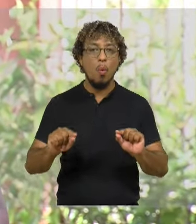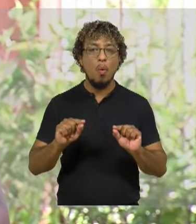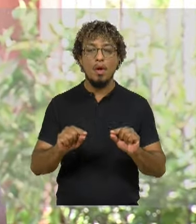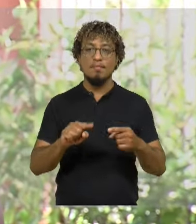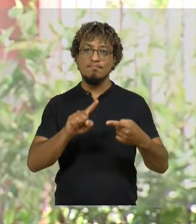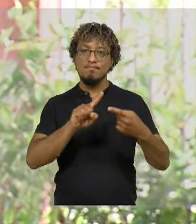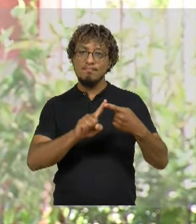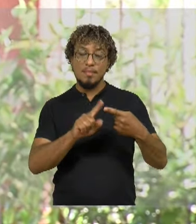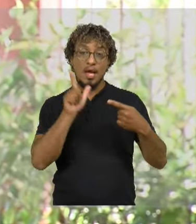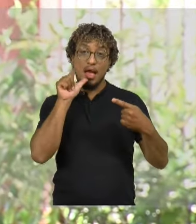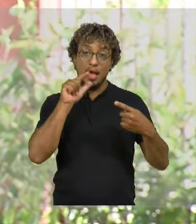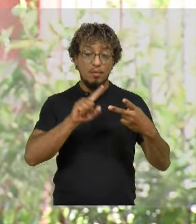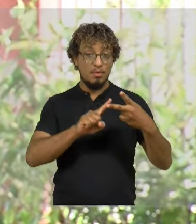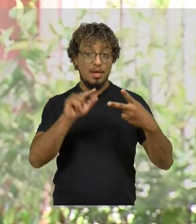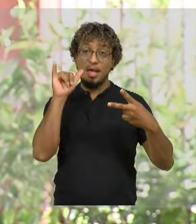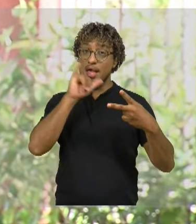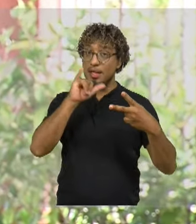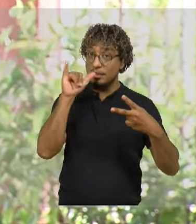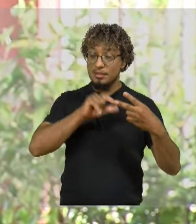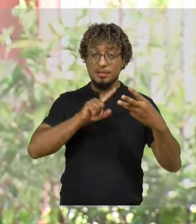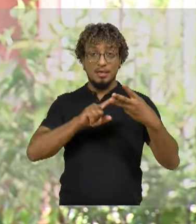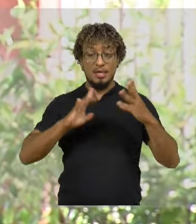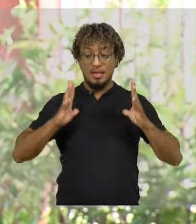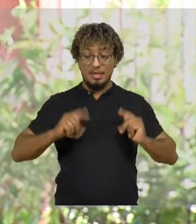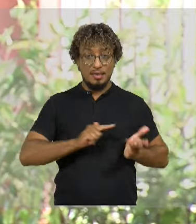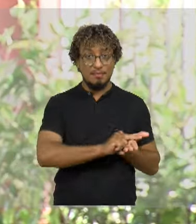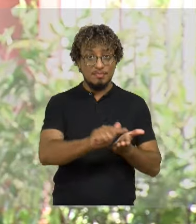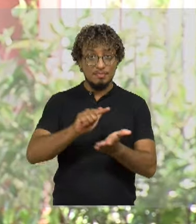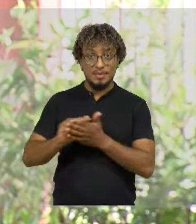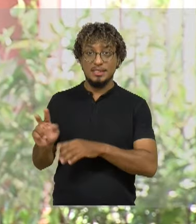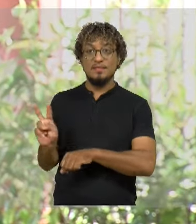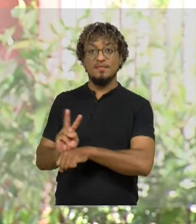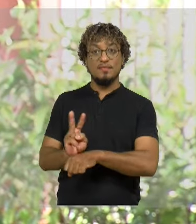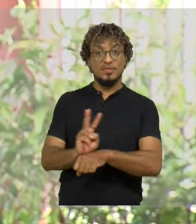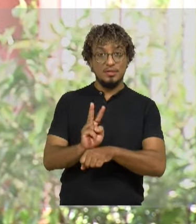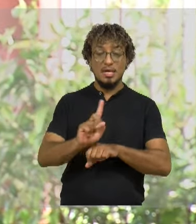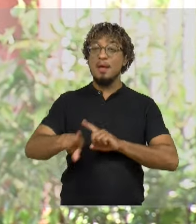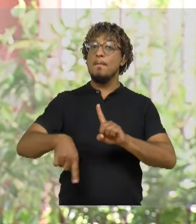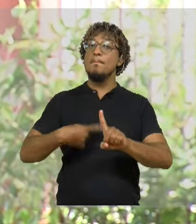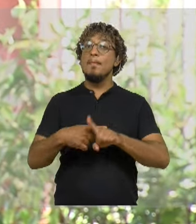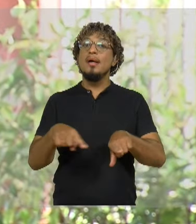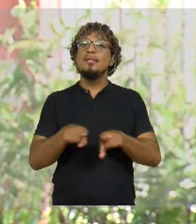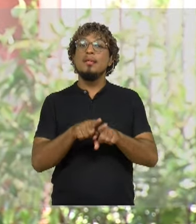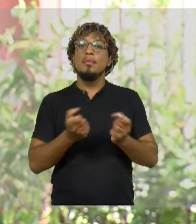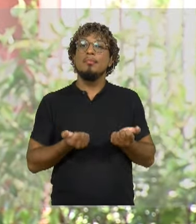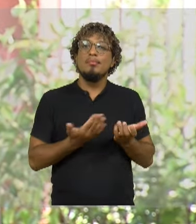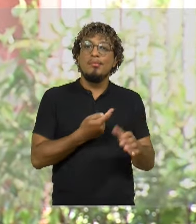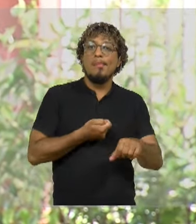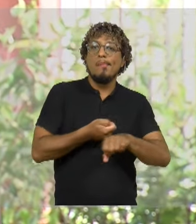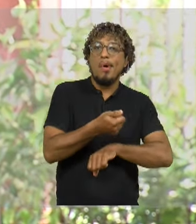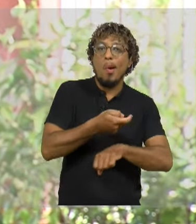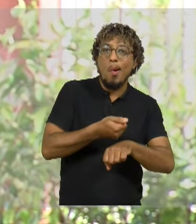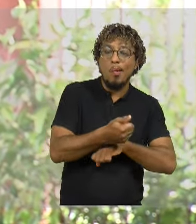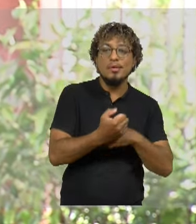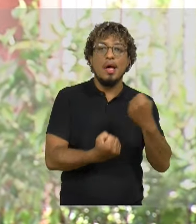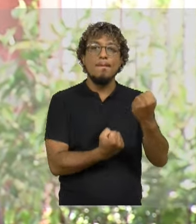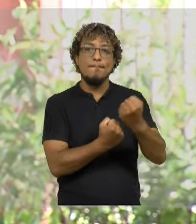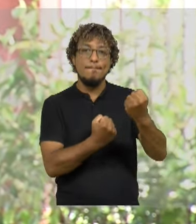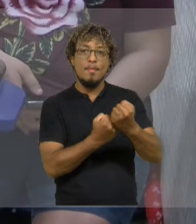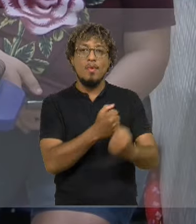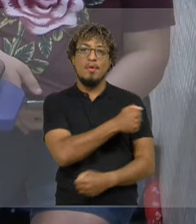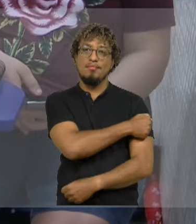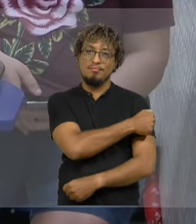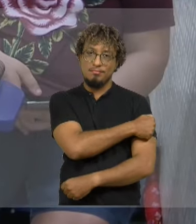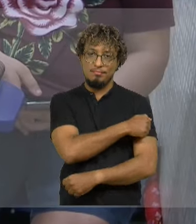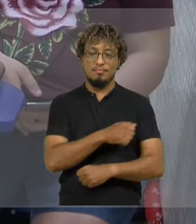instituição, água, energia, limpeza e vigilância, além da concessão de bolsas e auxílios aos estudantes.